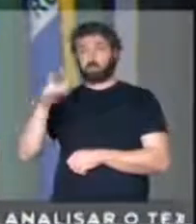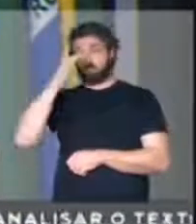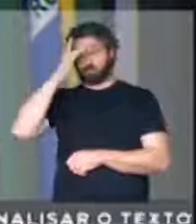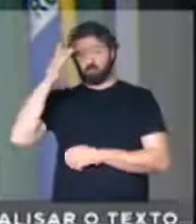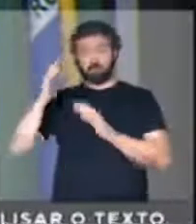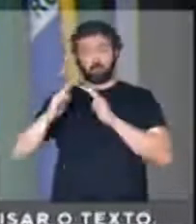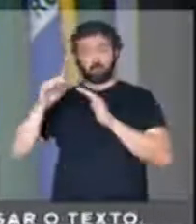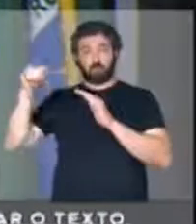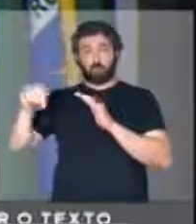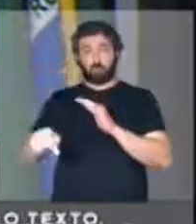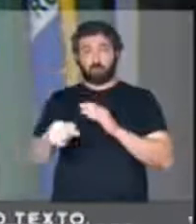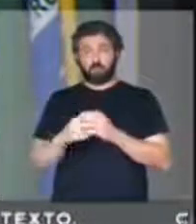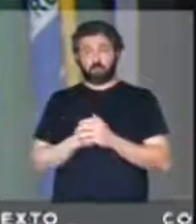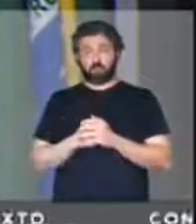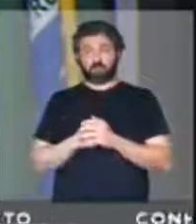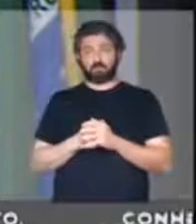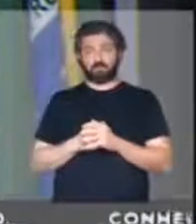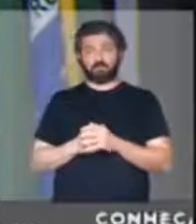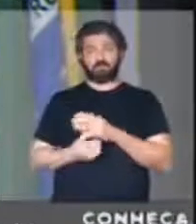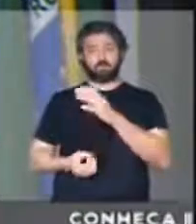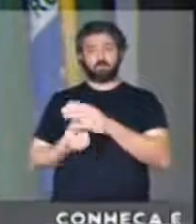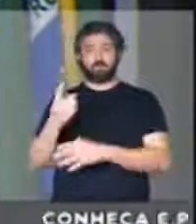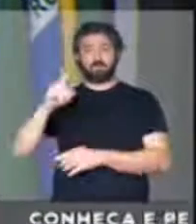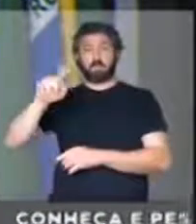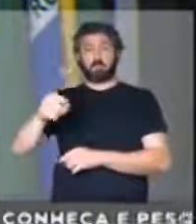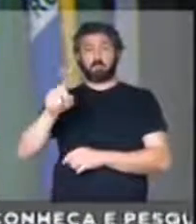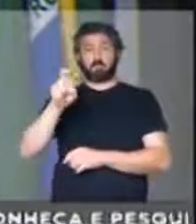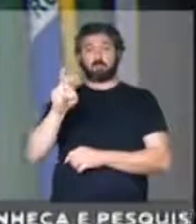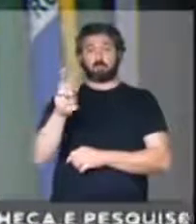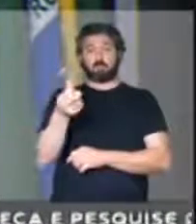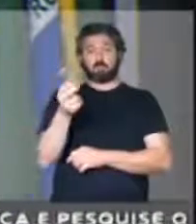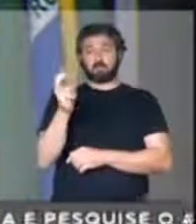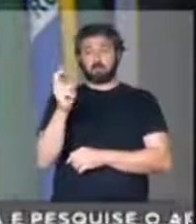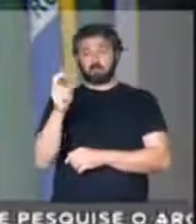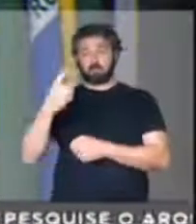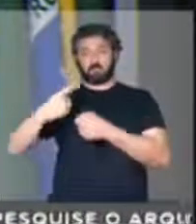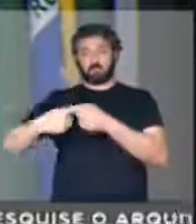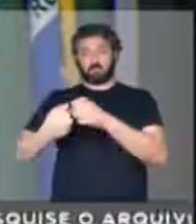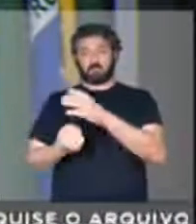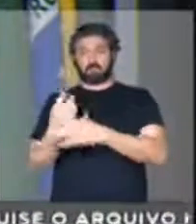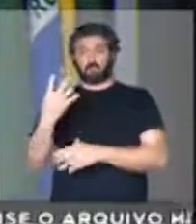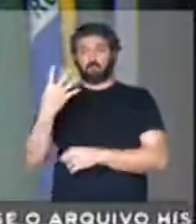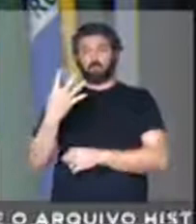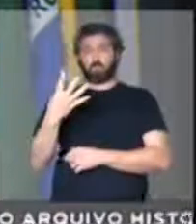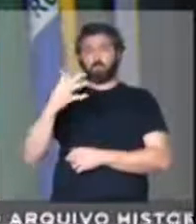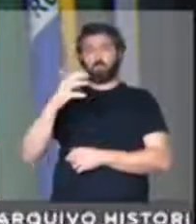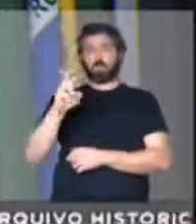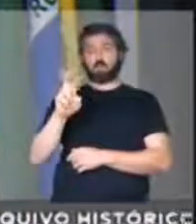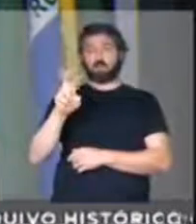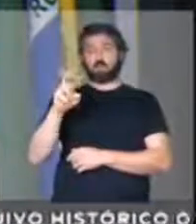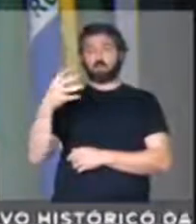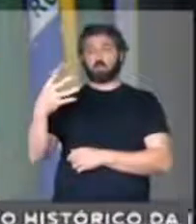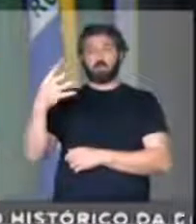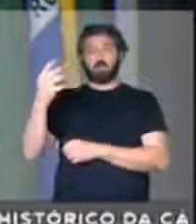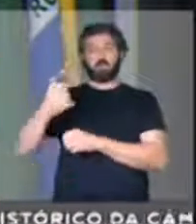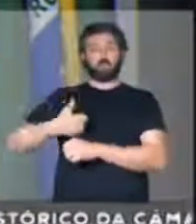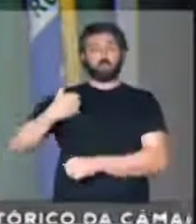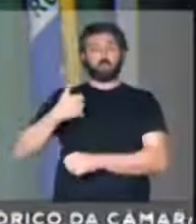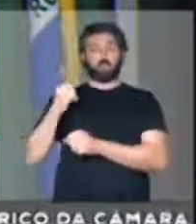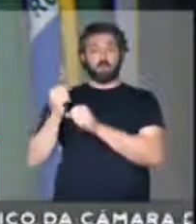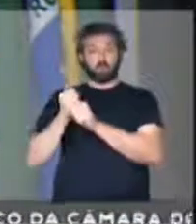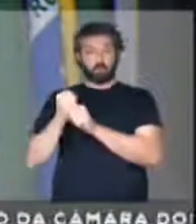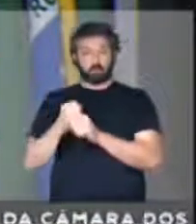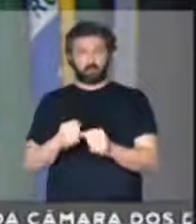habitantes, cidade fundada em 1565, com seus 454 anos,